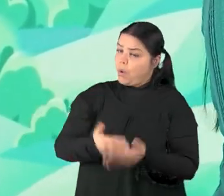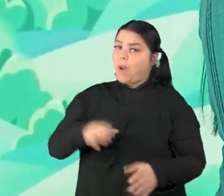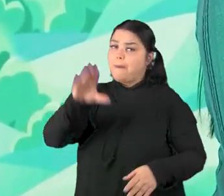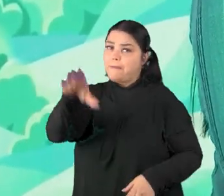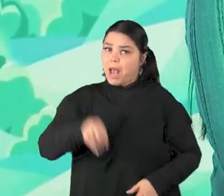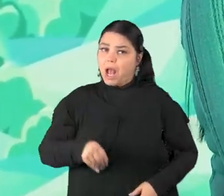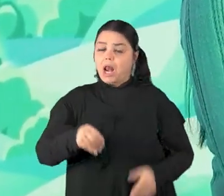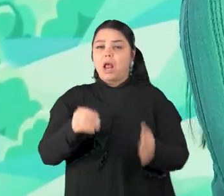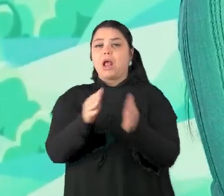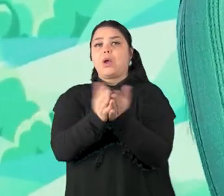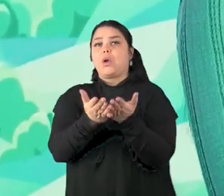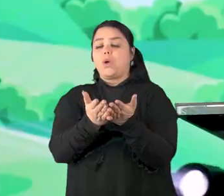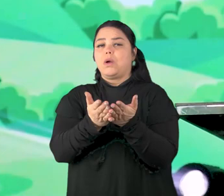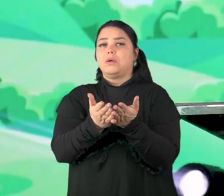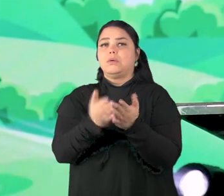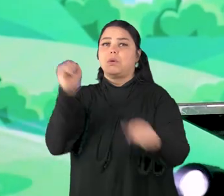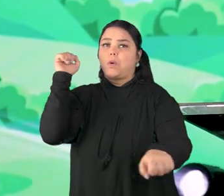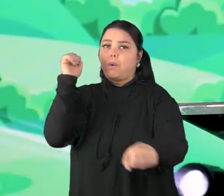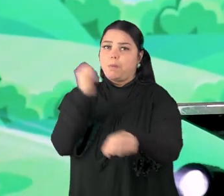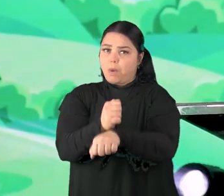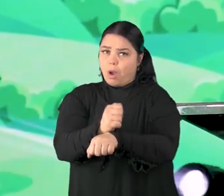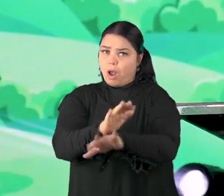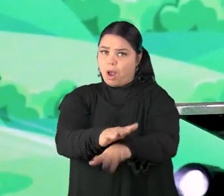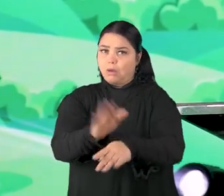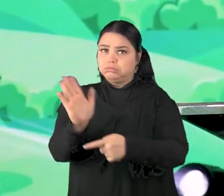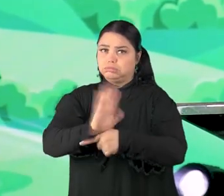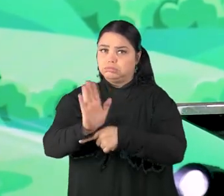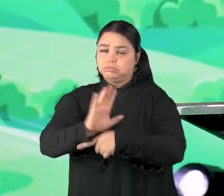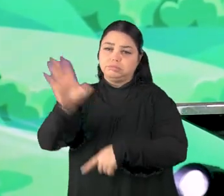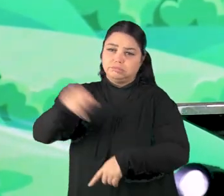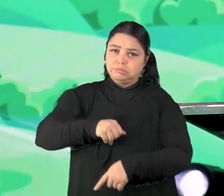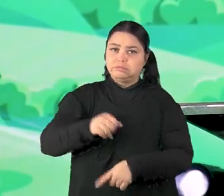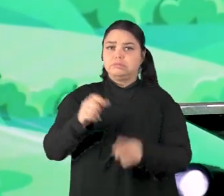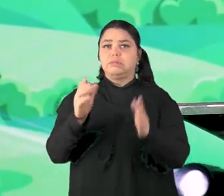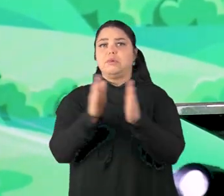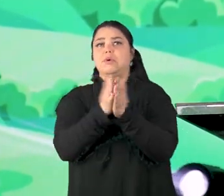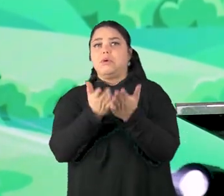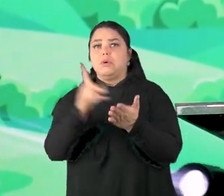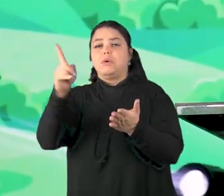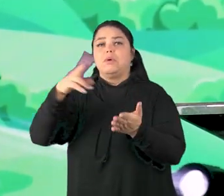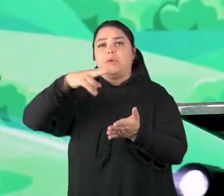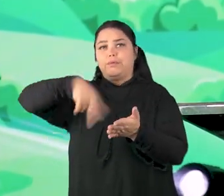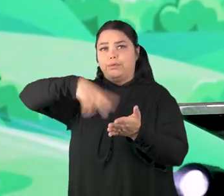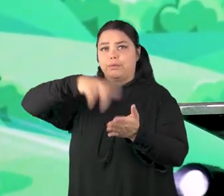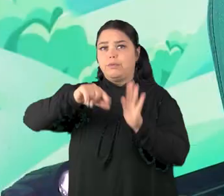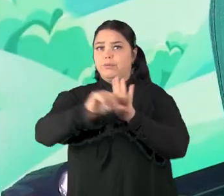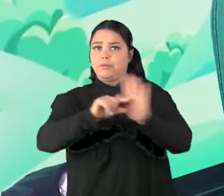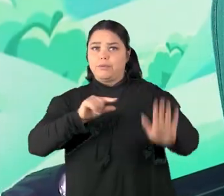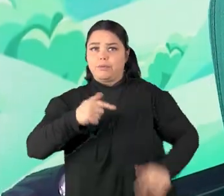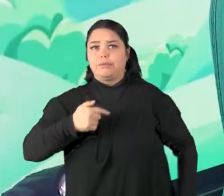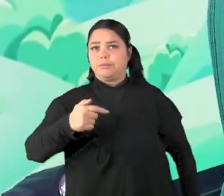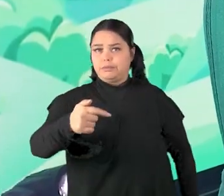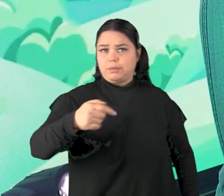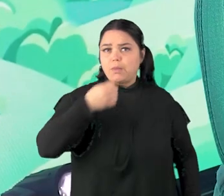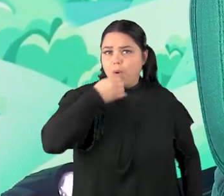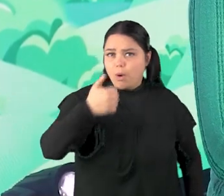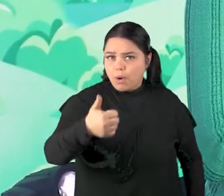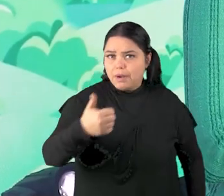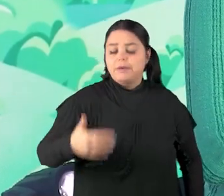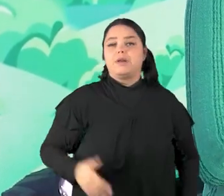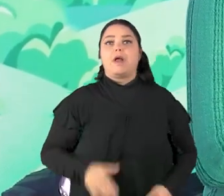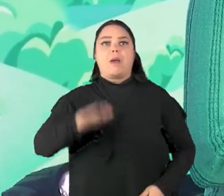Pega a sua Bíblia, dá um pause aí no vídeo. Corre lá, pega a sua Bíblia para a gente ler o versículo da semana, tá bom?